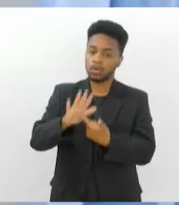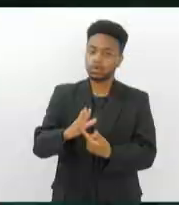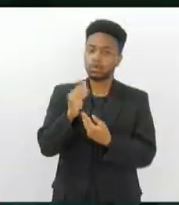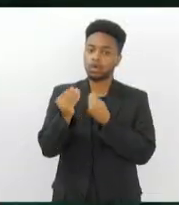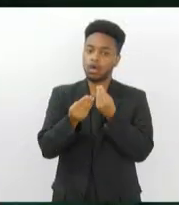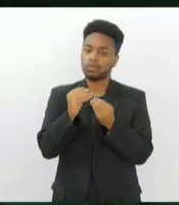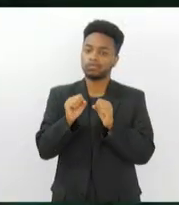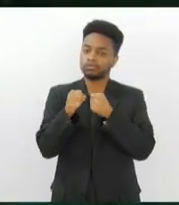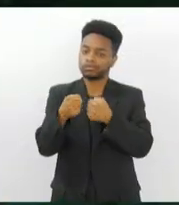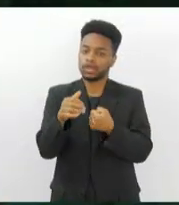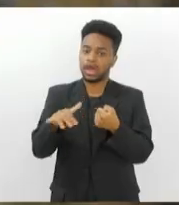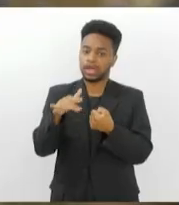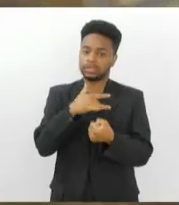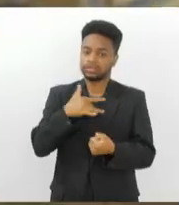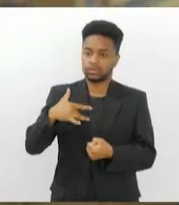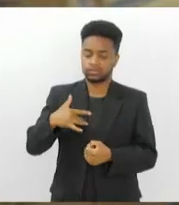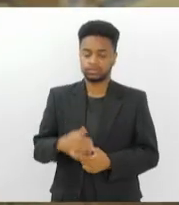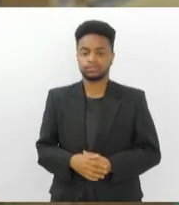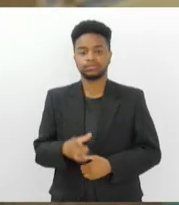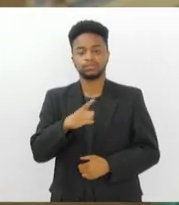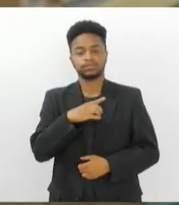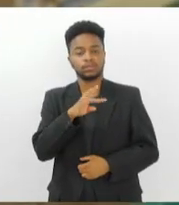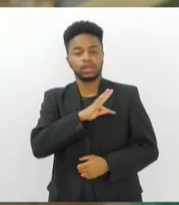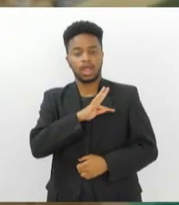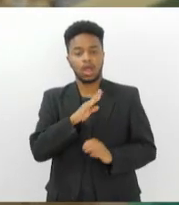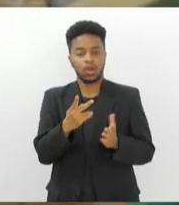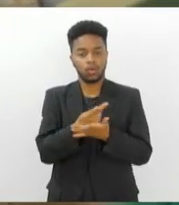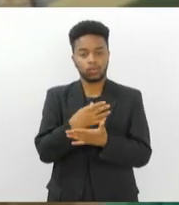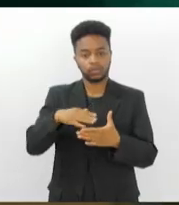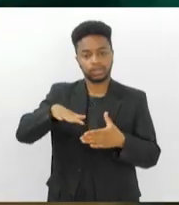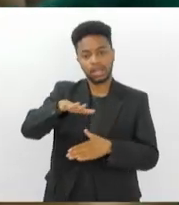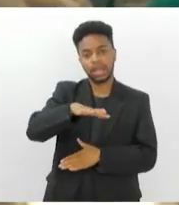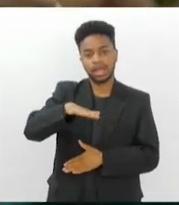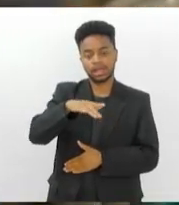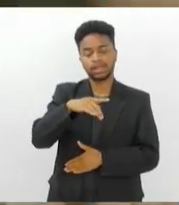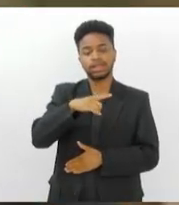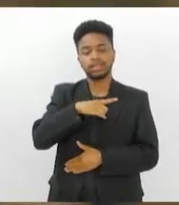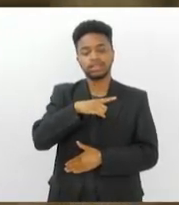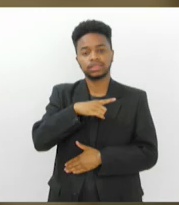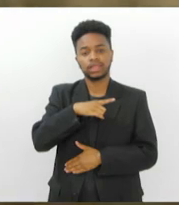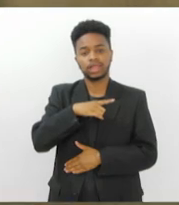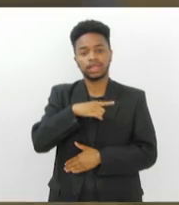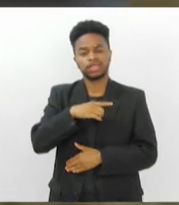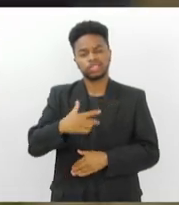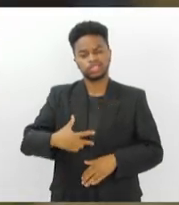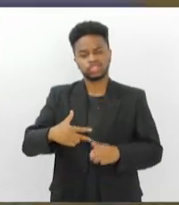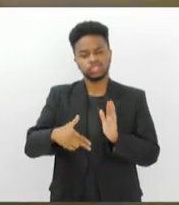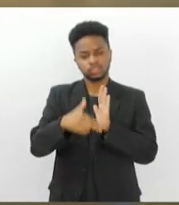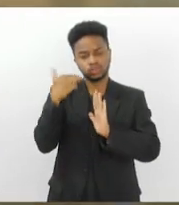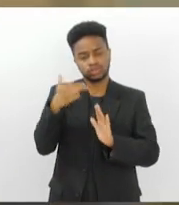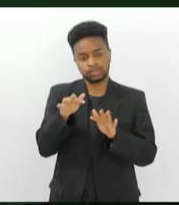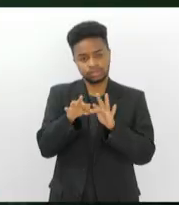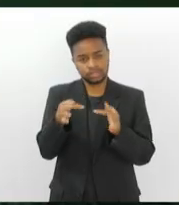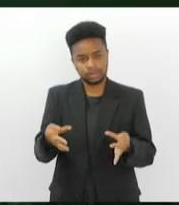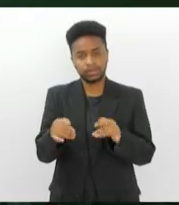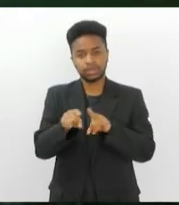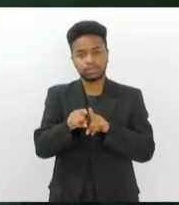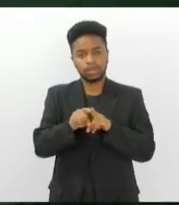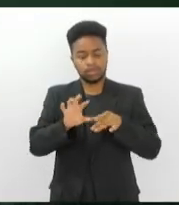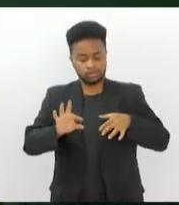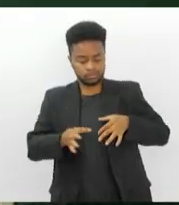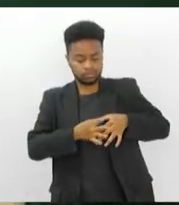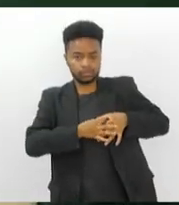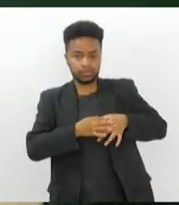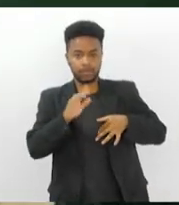saúde pública. A técnica realizada na unidade é menos invasiva e consiste no implante da válvula órtica